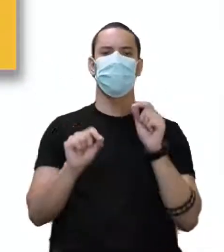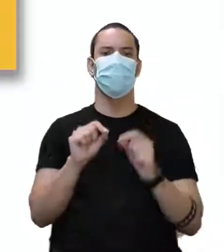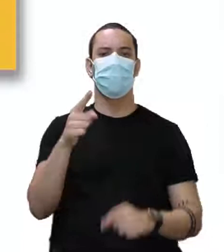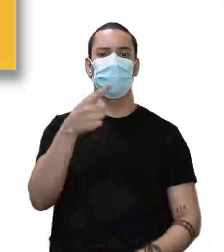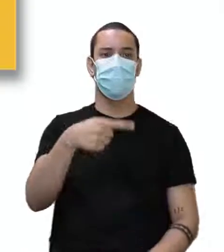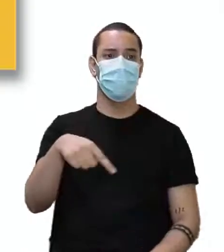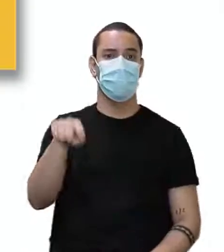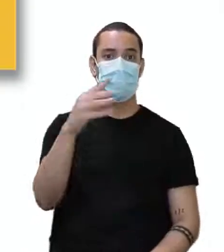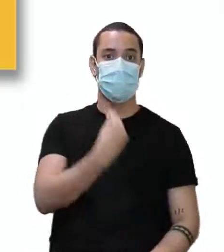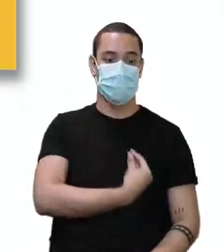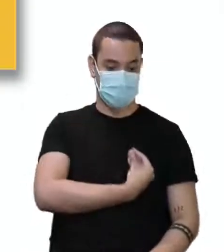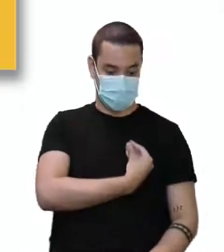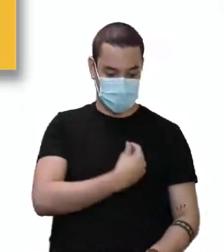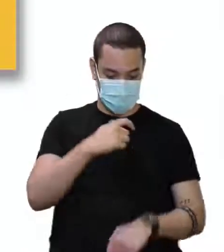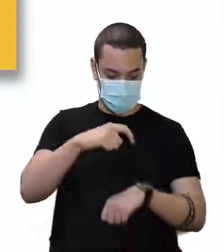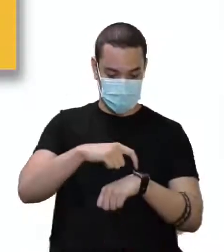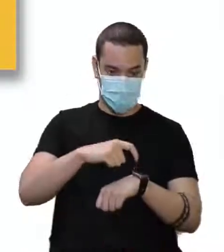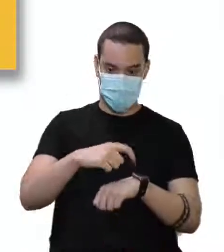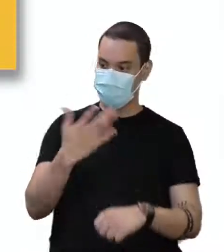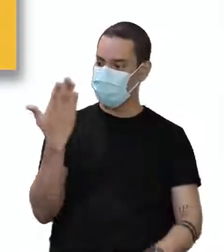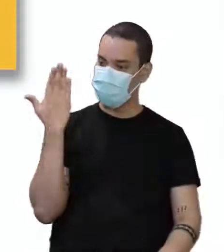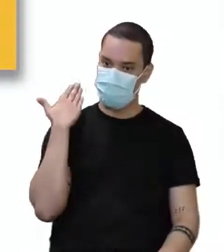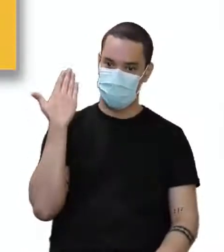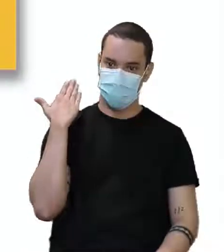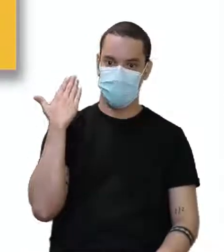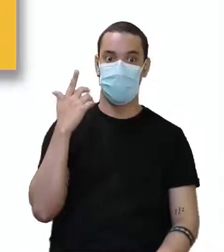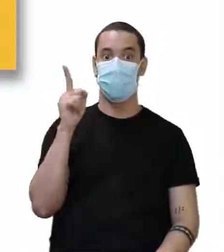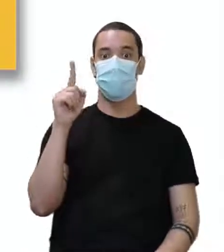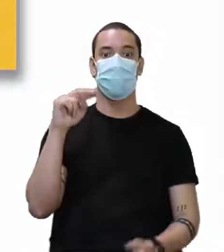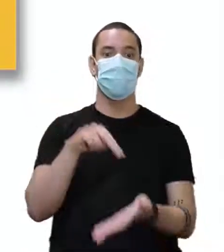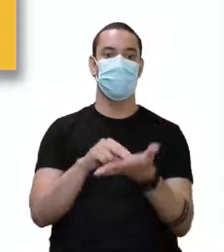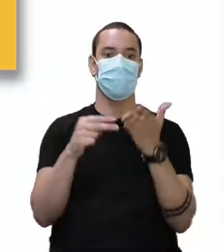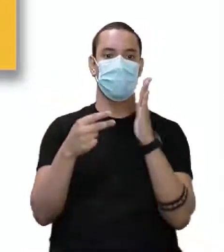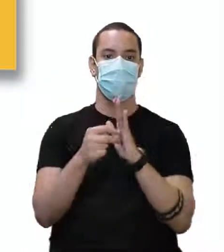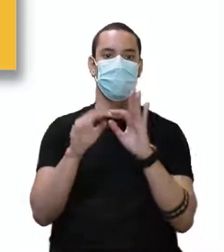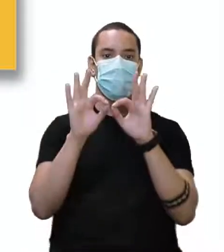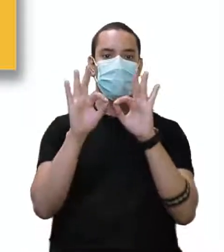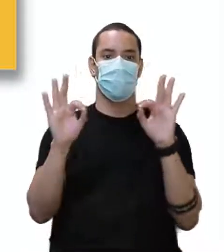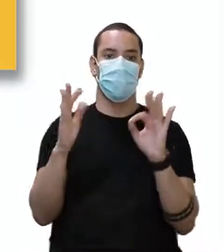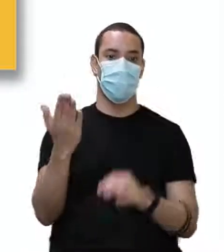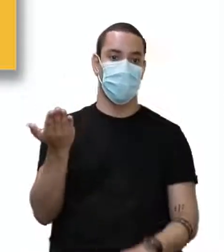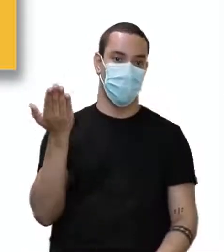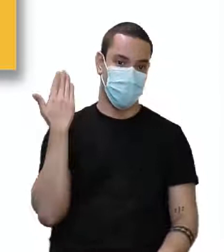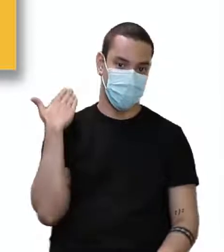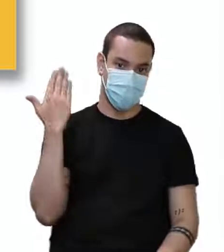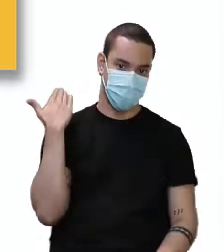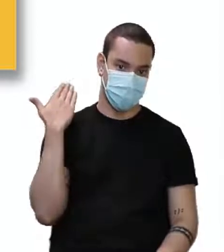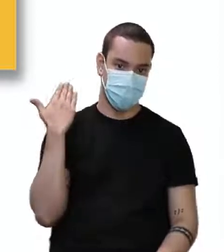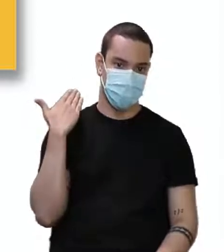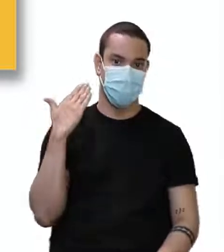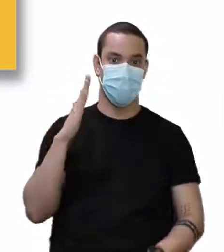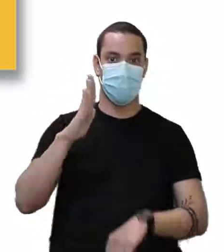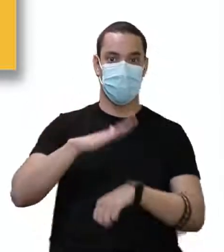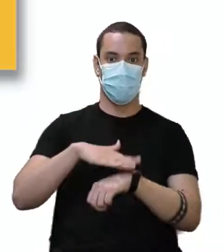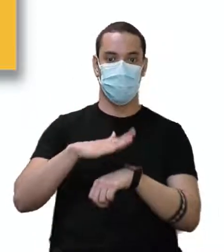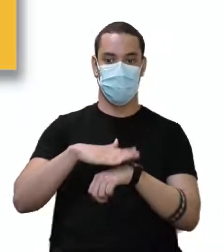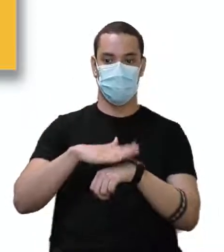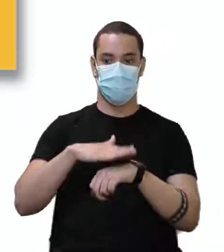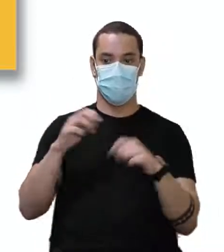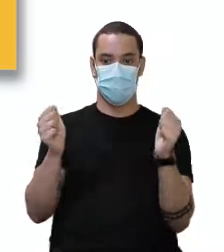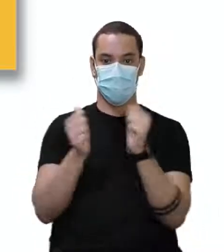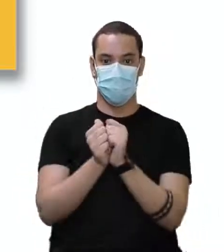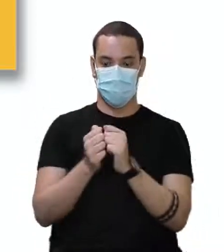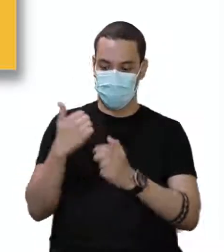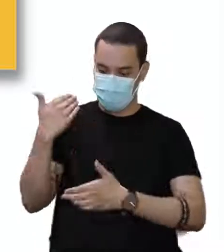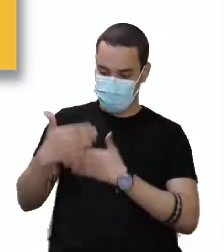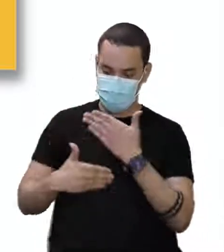estava fazendo? Então, essa construção entre o passado e uma ação que está o quê? Em